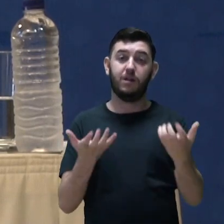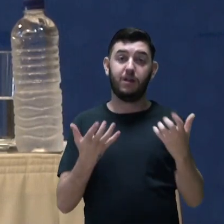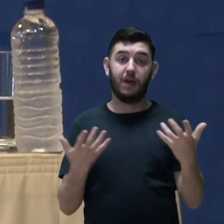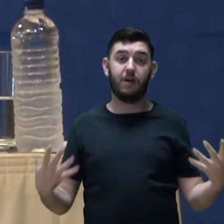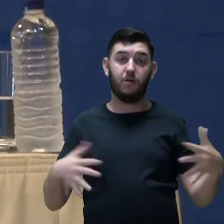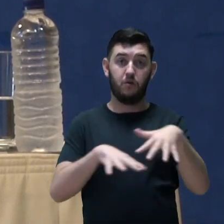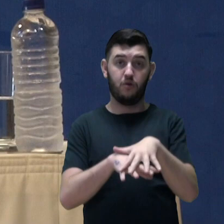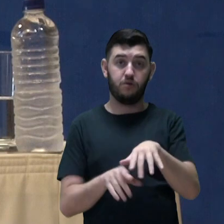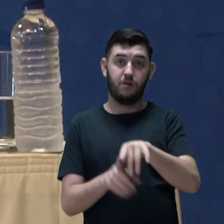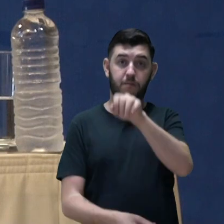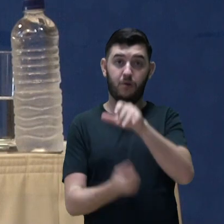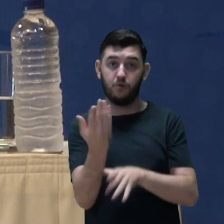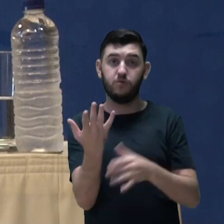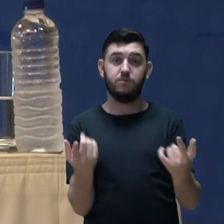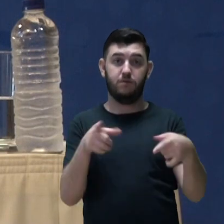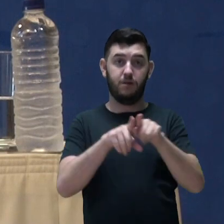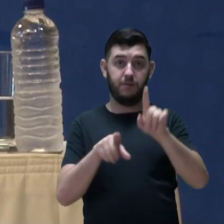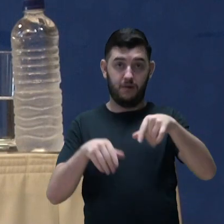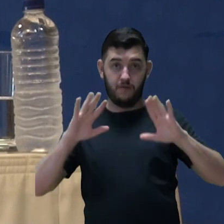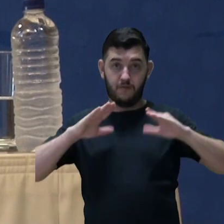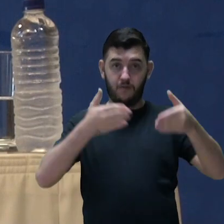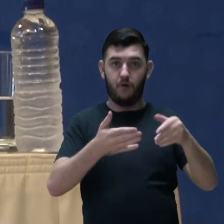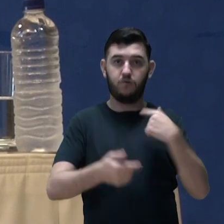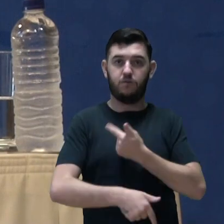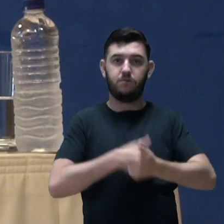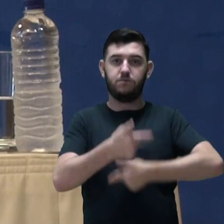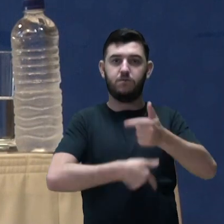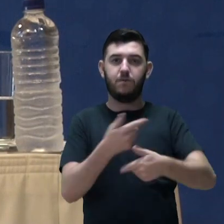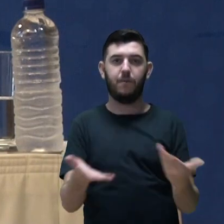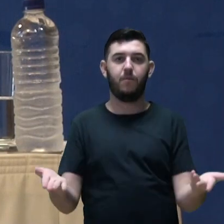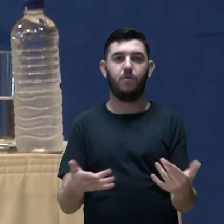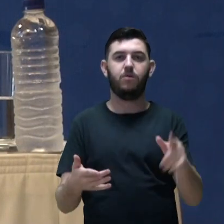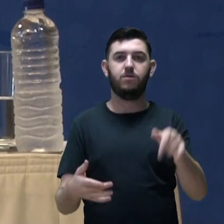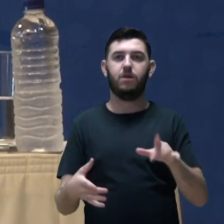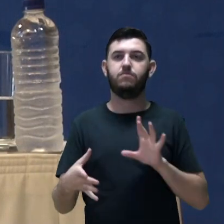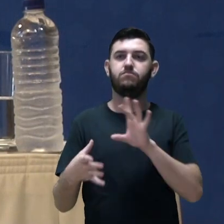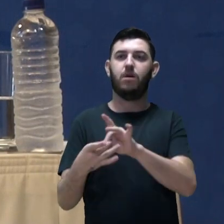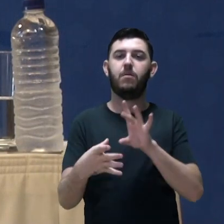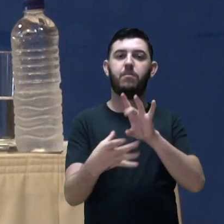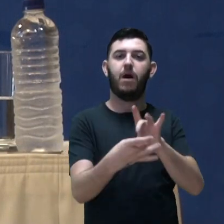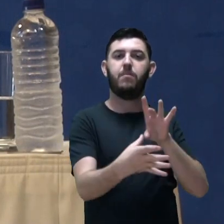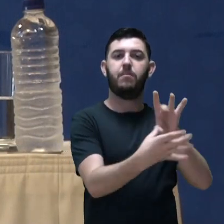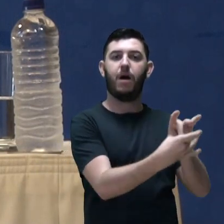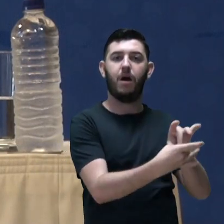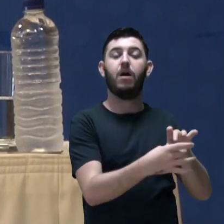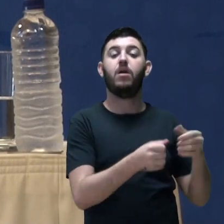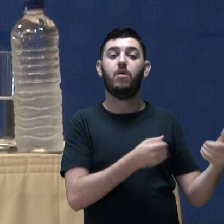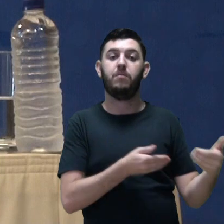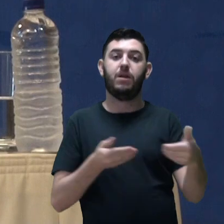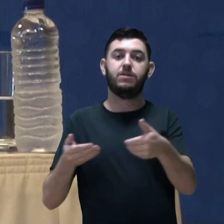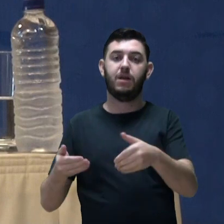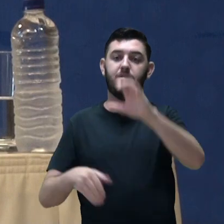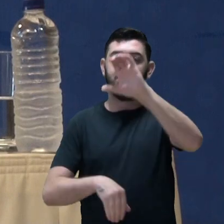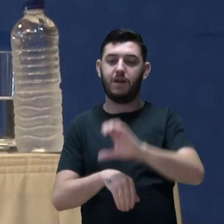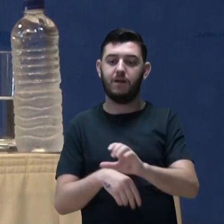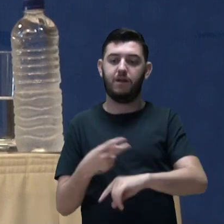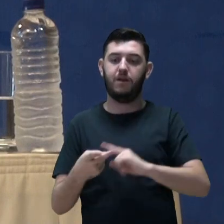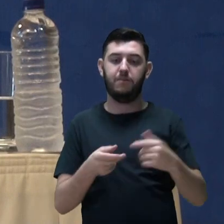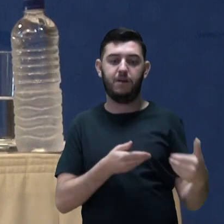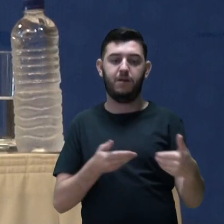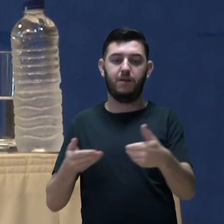foco da ação que estamos iniciando aqui hoje, em conjunto, então, com o Ministério da Cidadania e o Ministério da Educação.